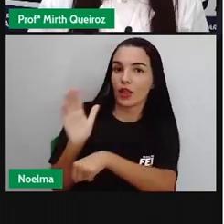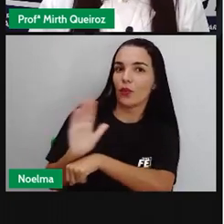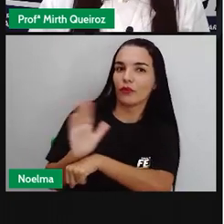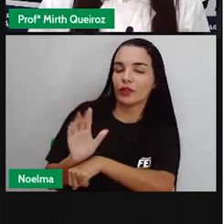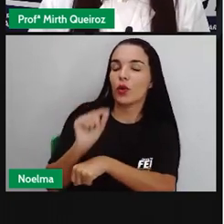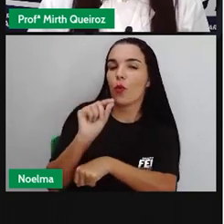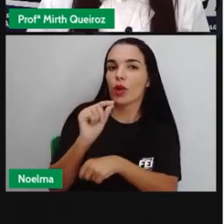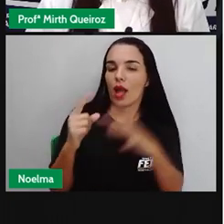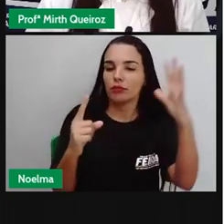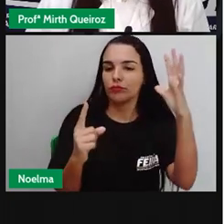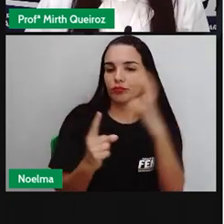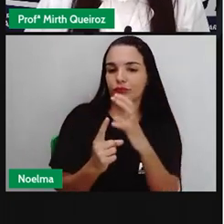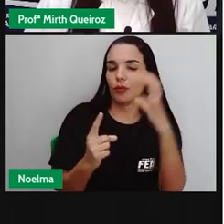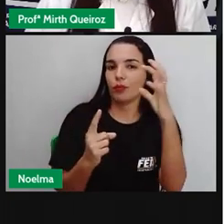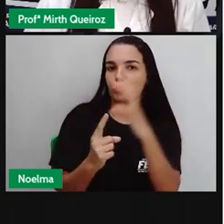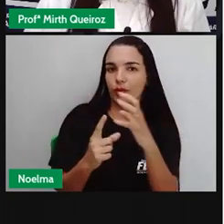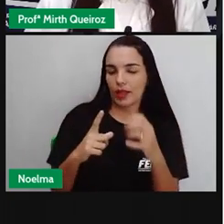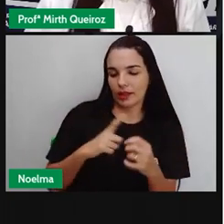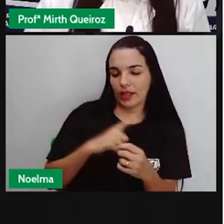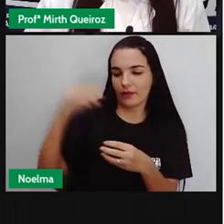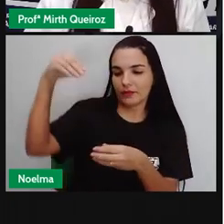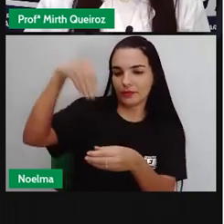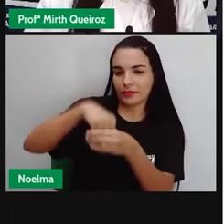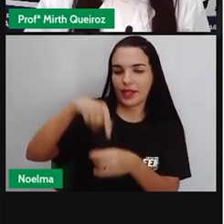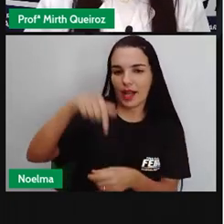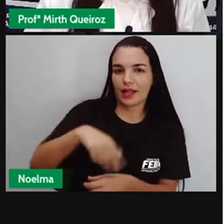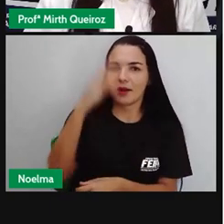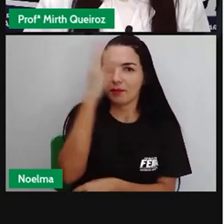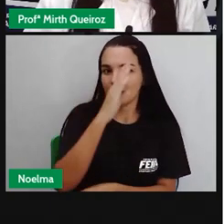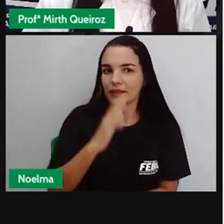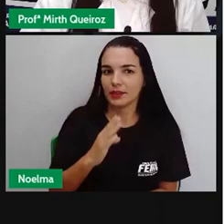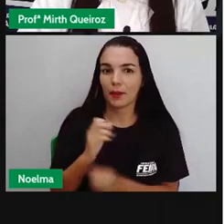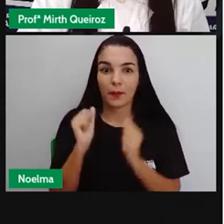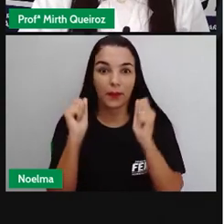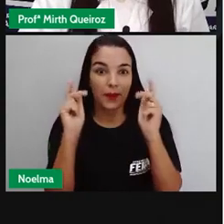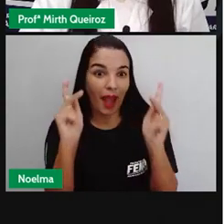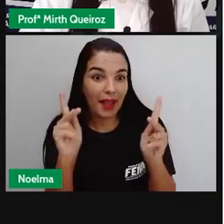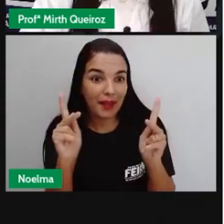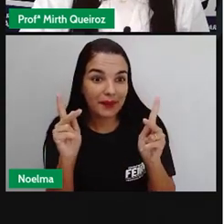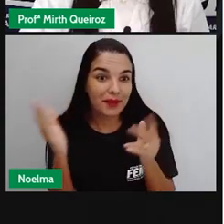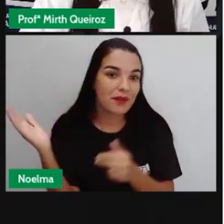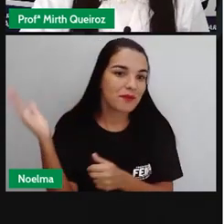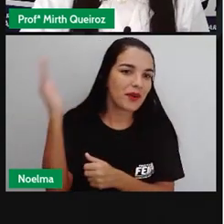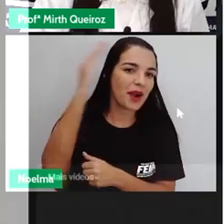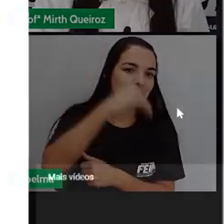influências que nós herdamos aí desses povos. Vamos ao vídeo?